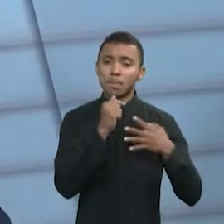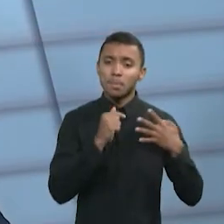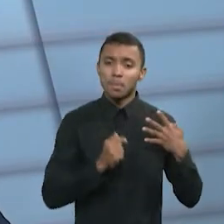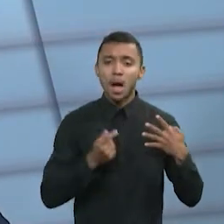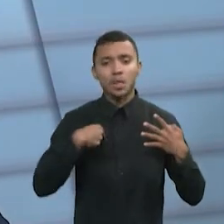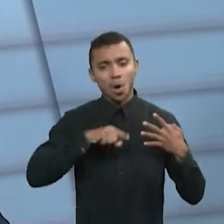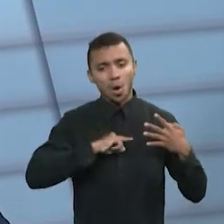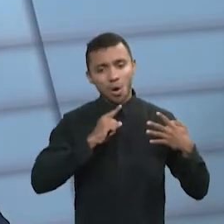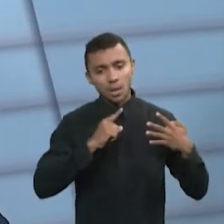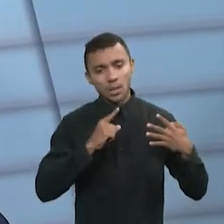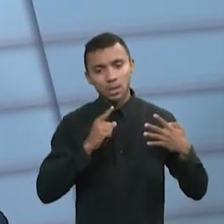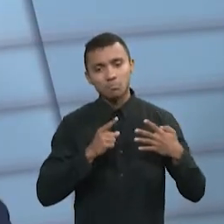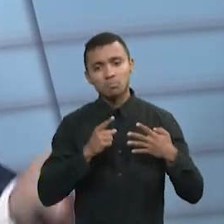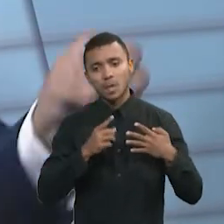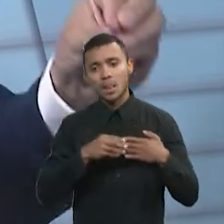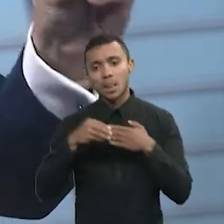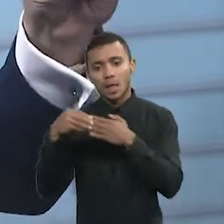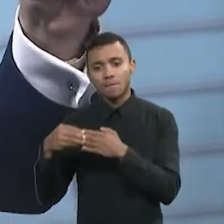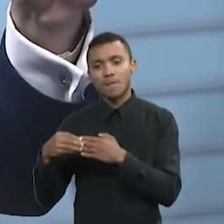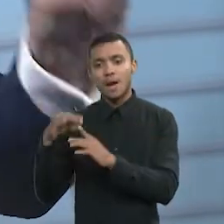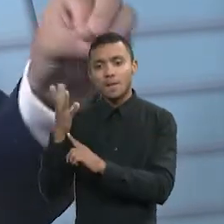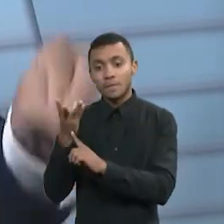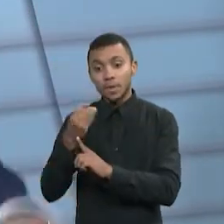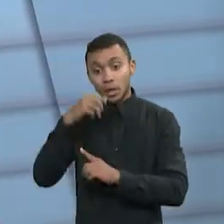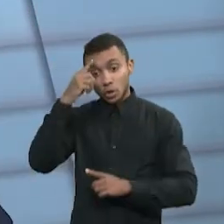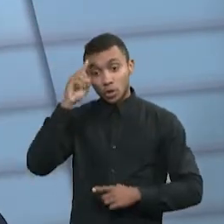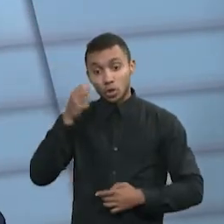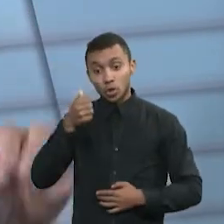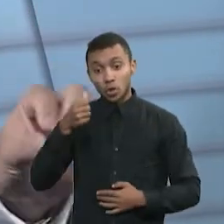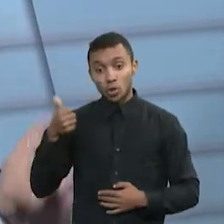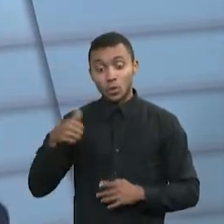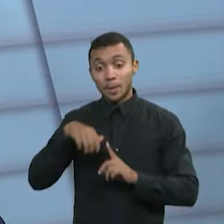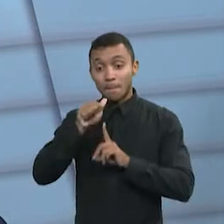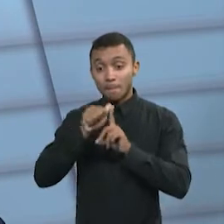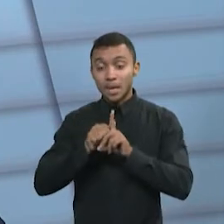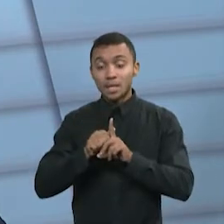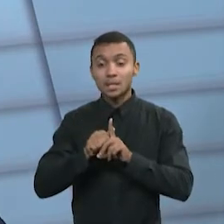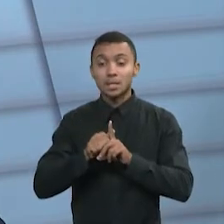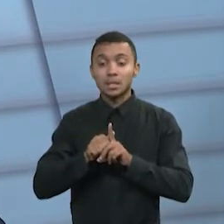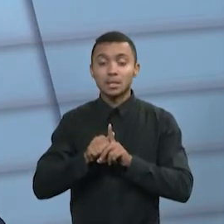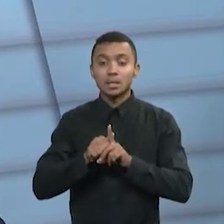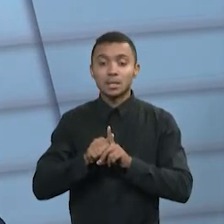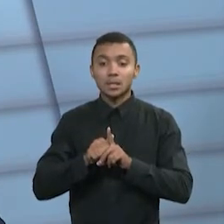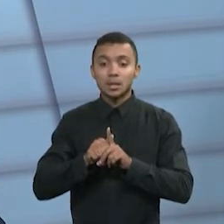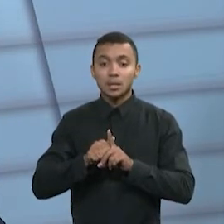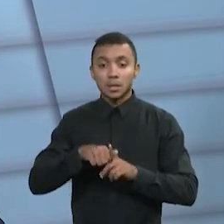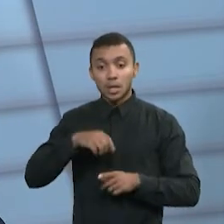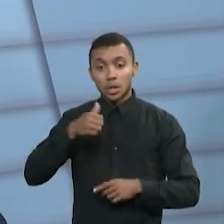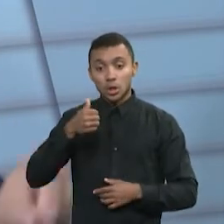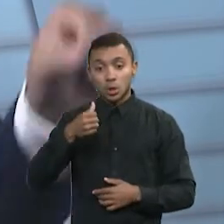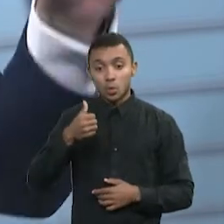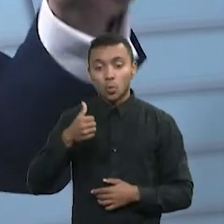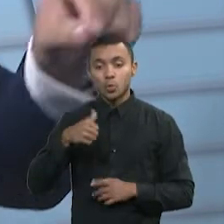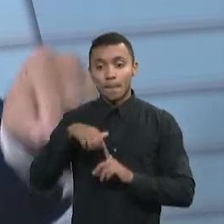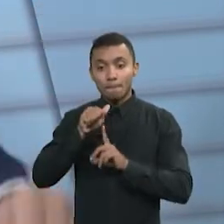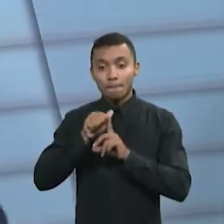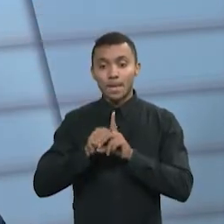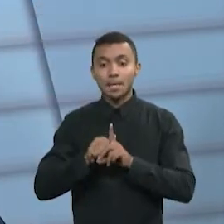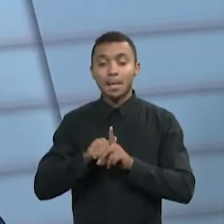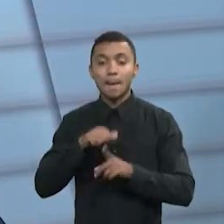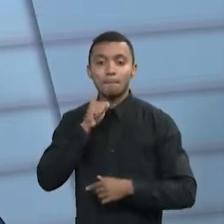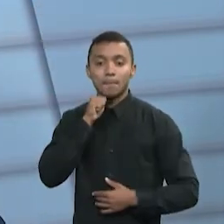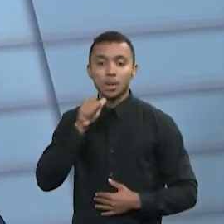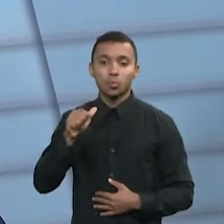esse evento. Quando vai o evento? O evento vai ser no dia 11 do 4, ao MKF Tendências. 11 de abril. Isso. Nós criamos o MKF